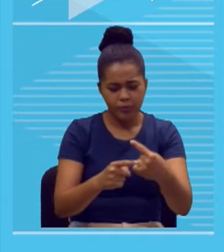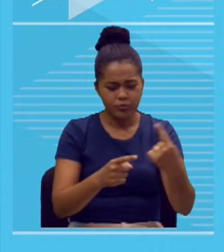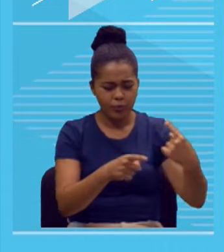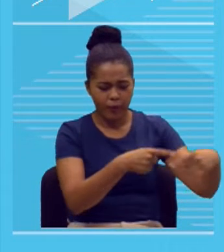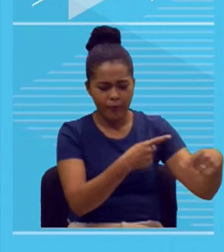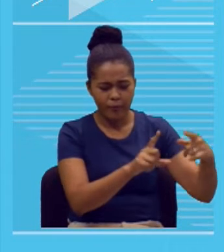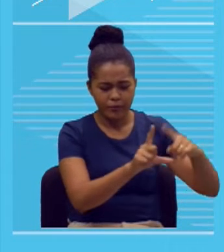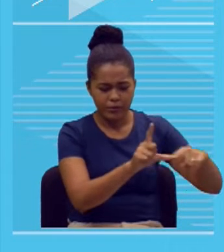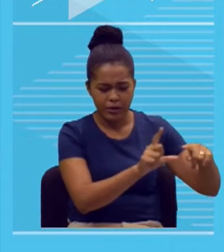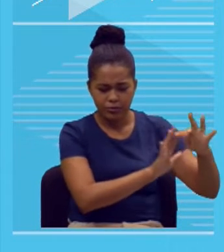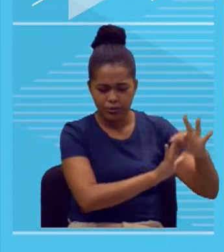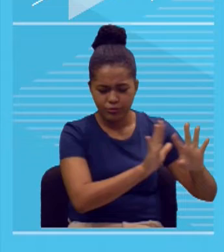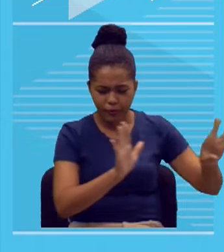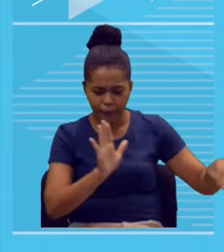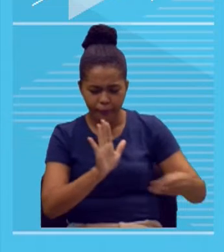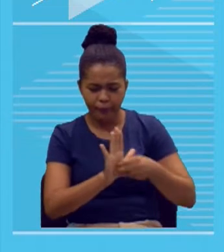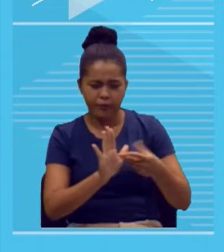bebê?